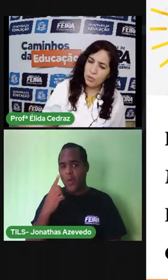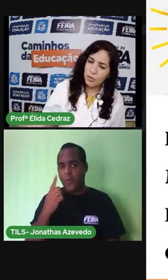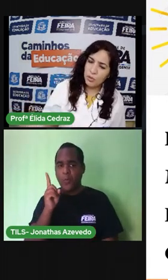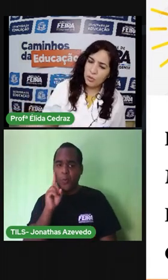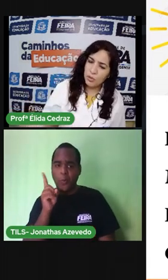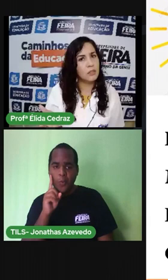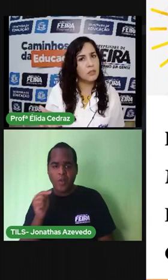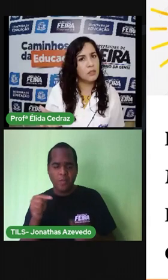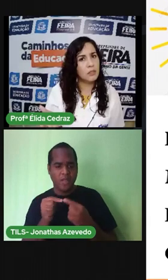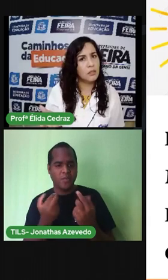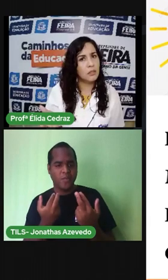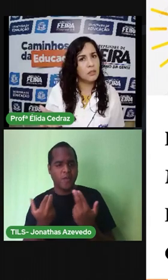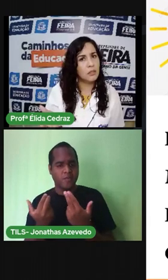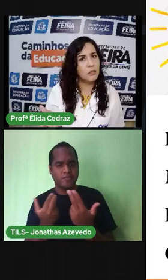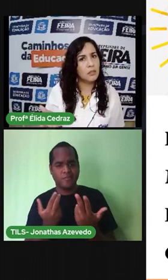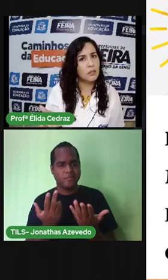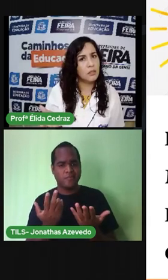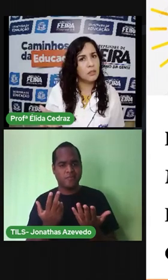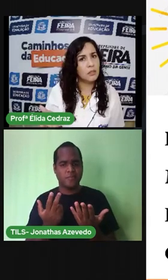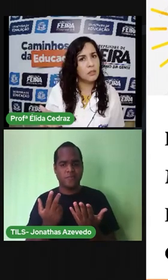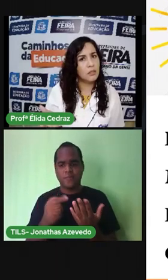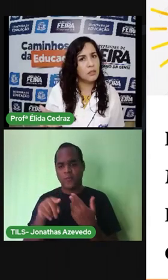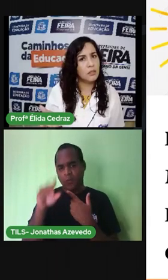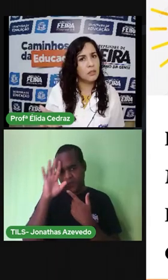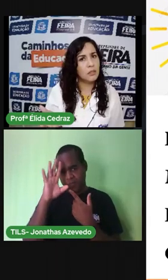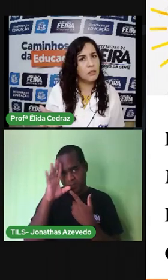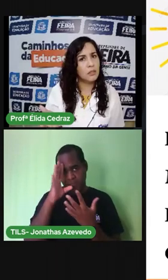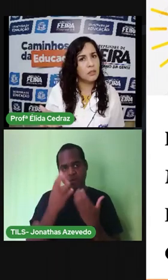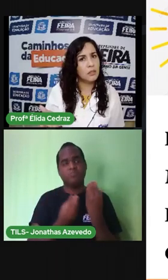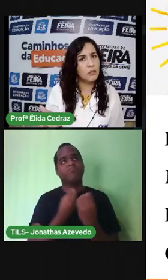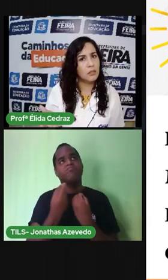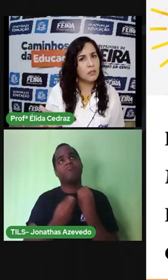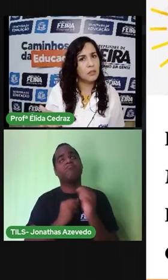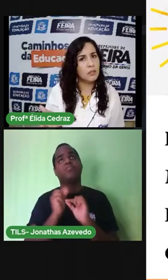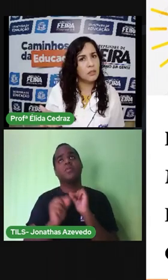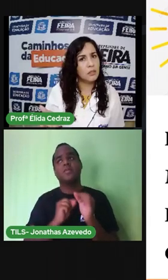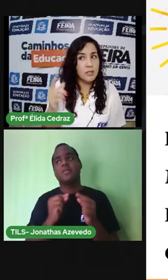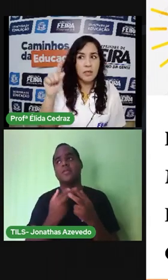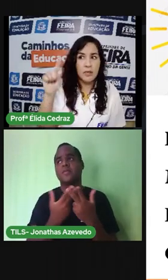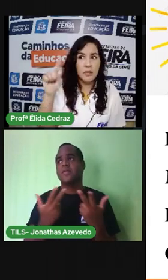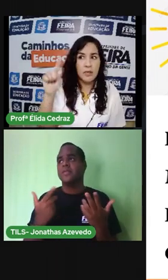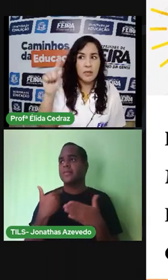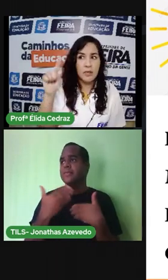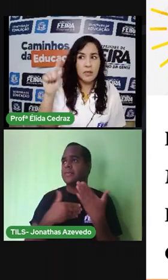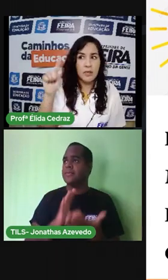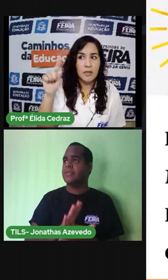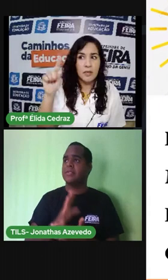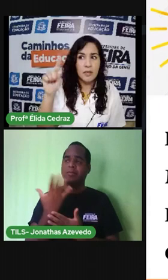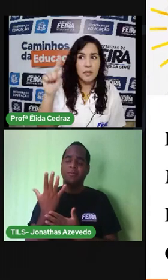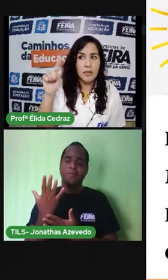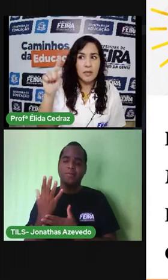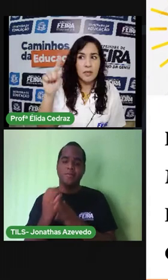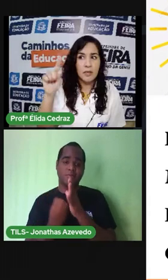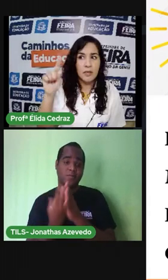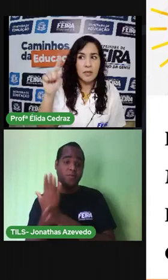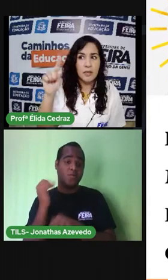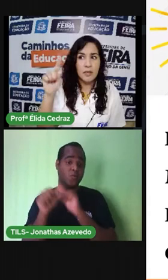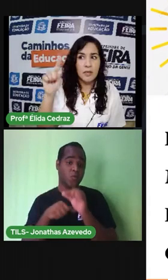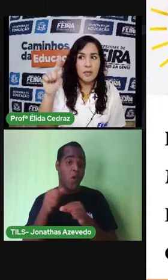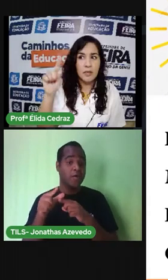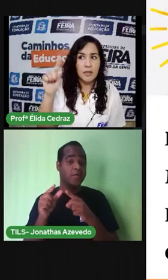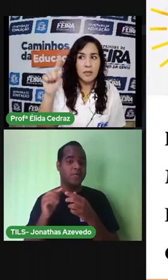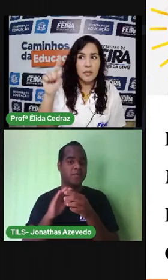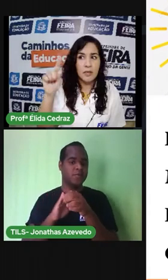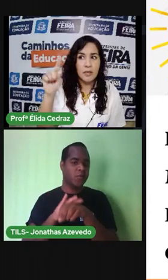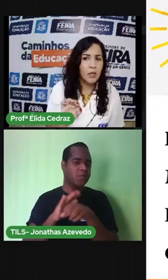a mesma coisa? Você já parou para pensar o que é que produz essa mudança durante o